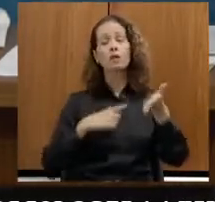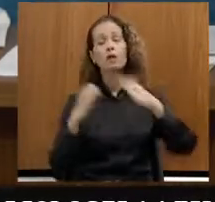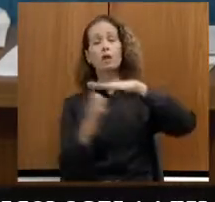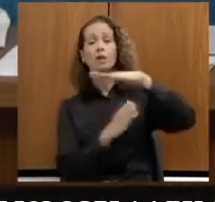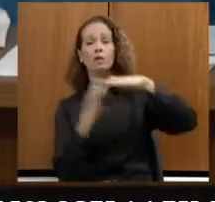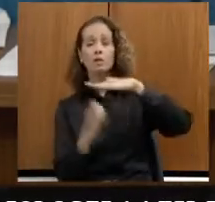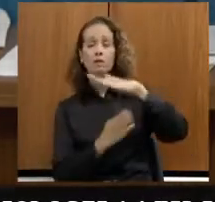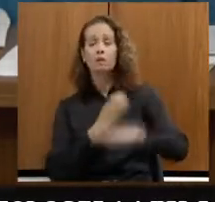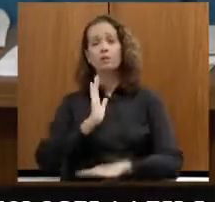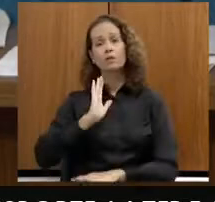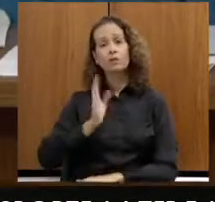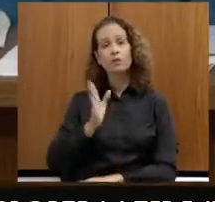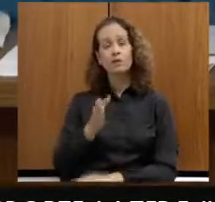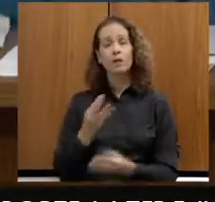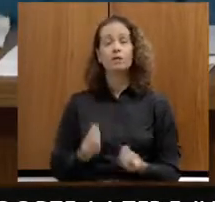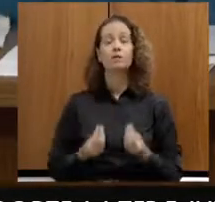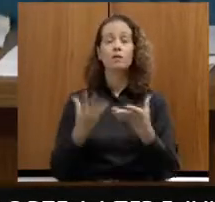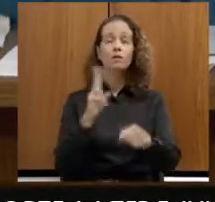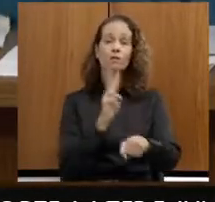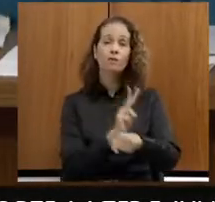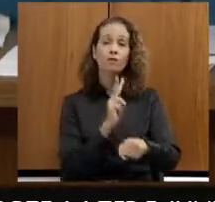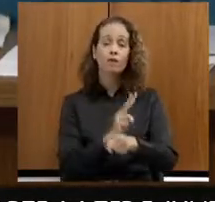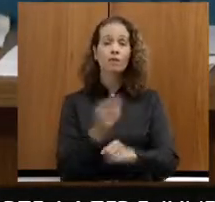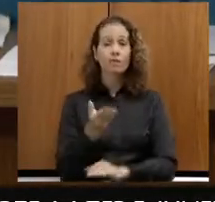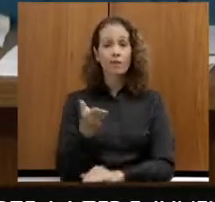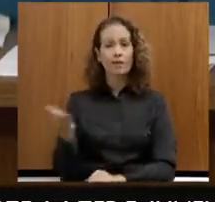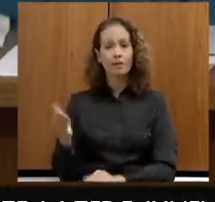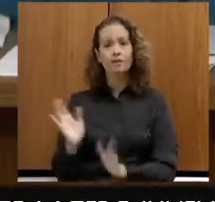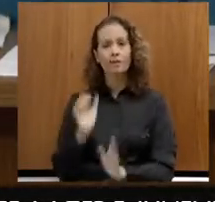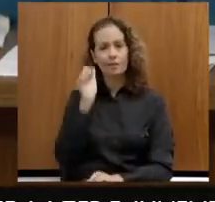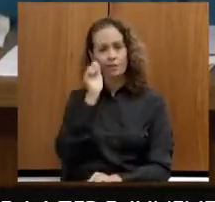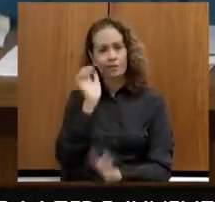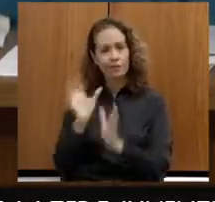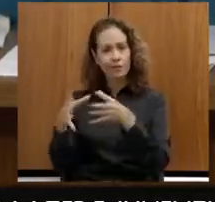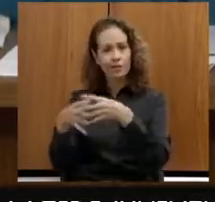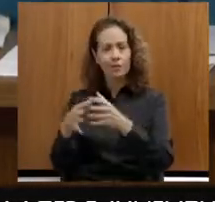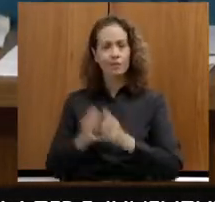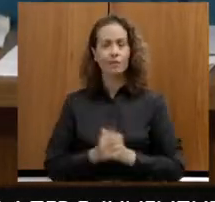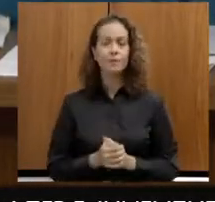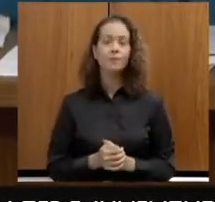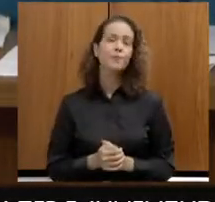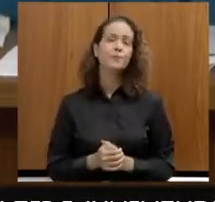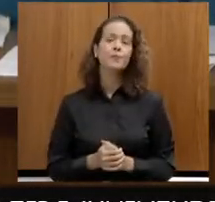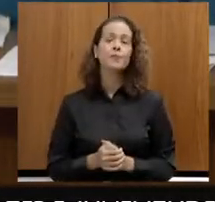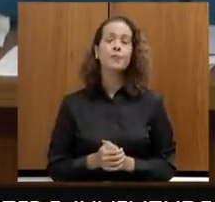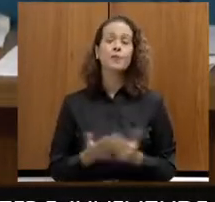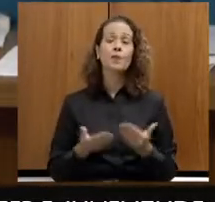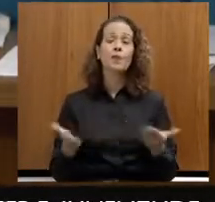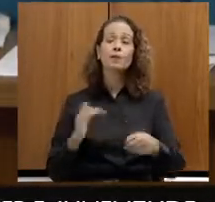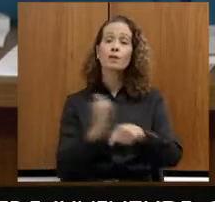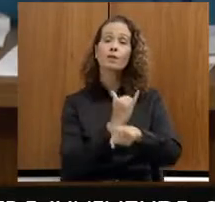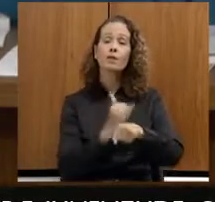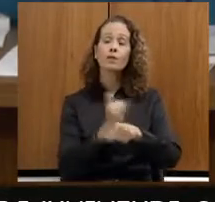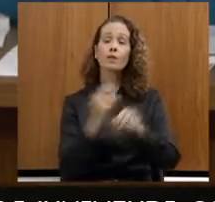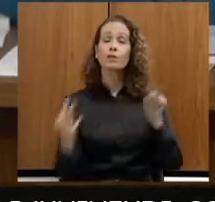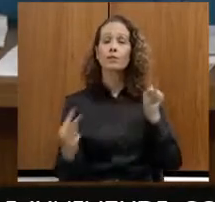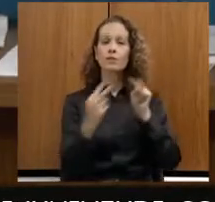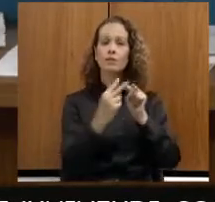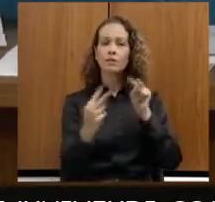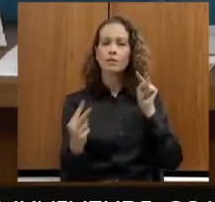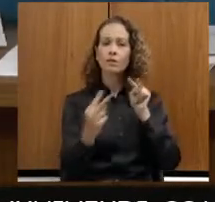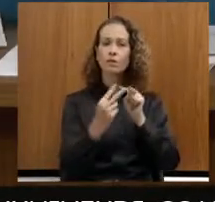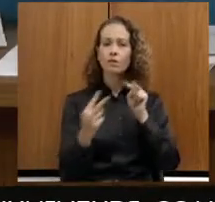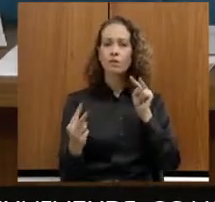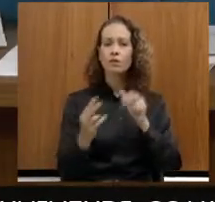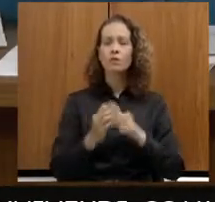estão oferecendo vagas para essas mulheres. E essa ferramenta virtual faz